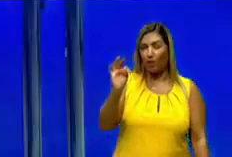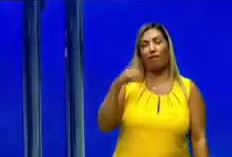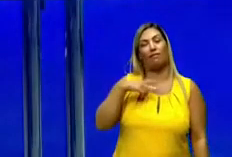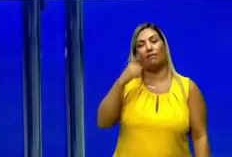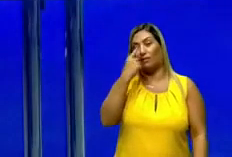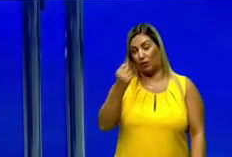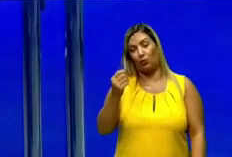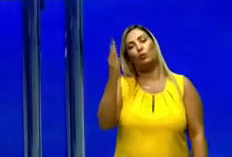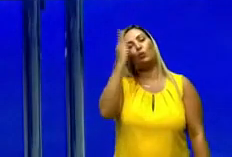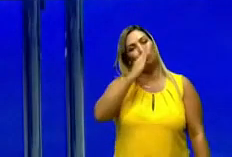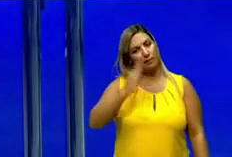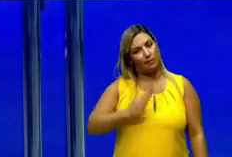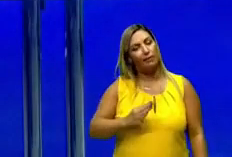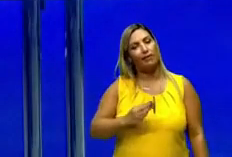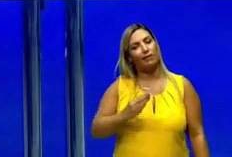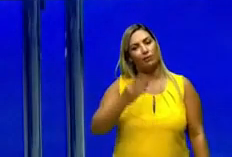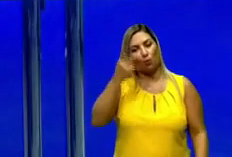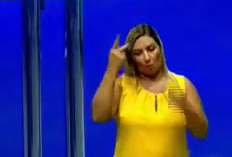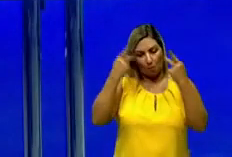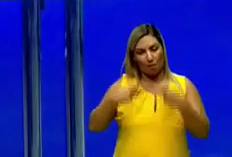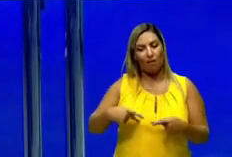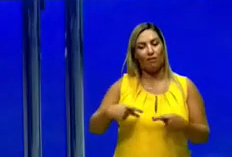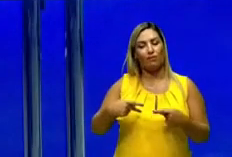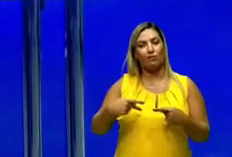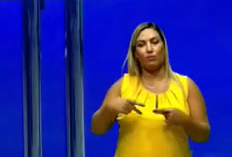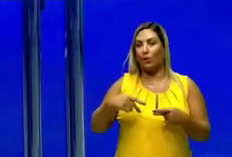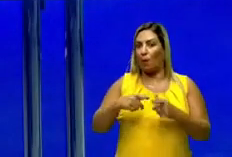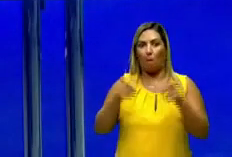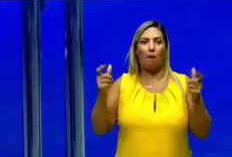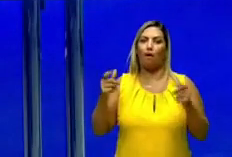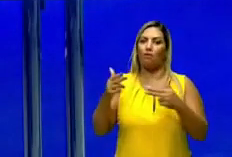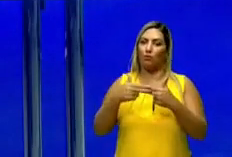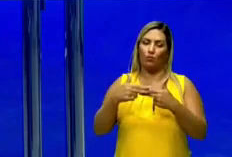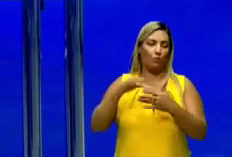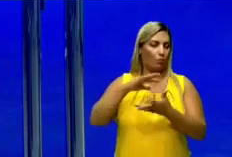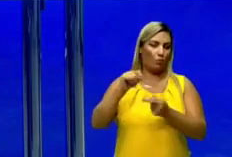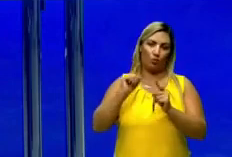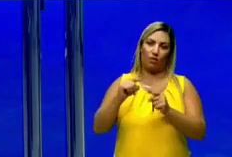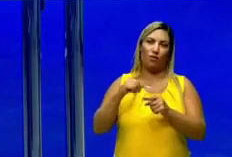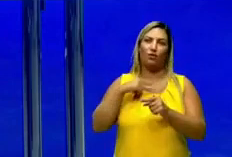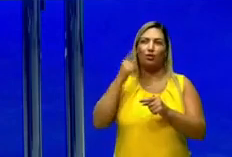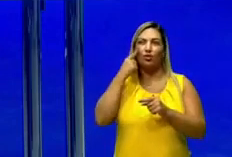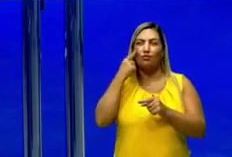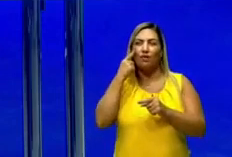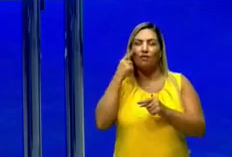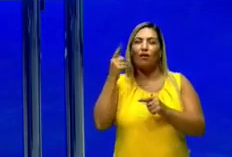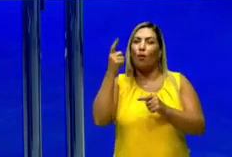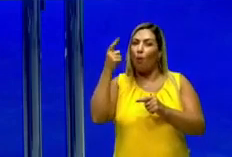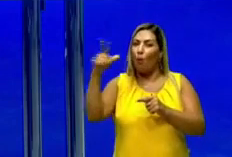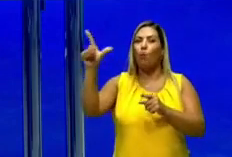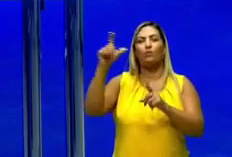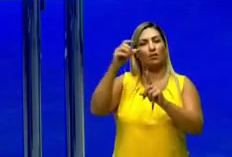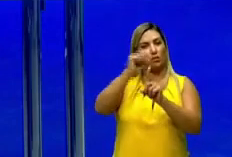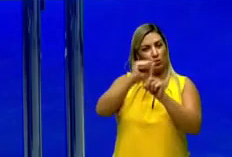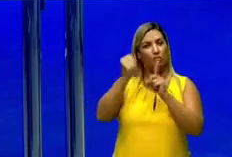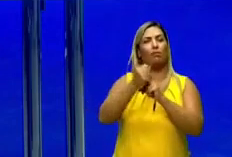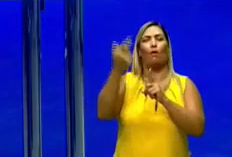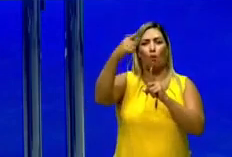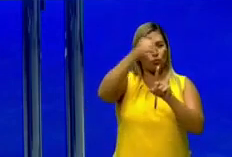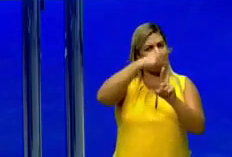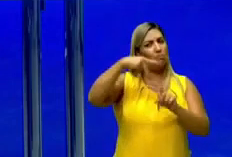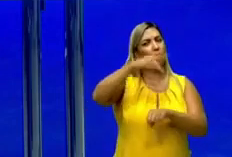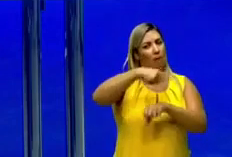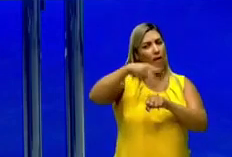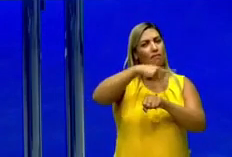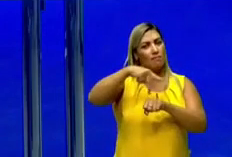né? O brasileiro nem é um dos maiores consumidores do mundo. A gente vai ter aí outras sociedades, outros países